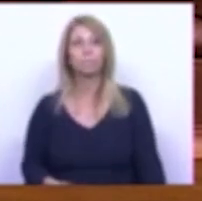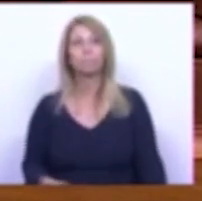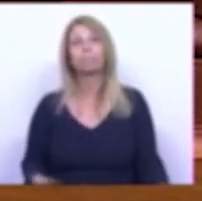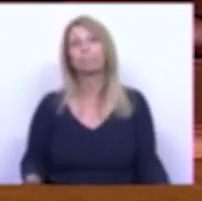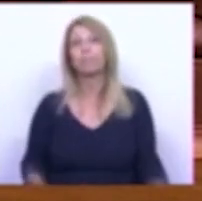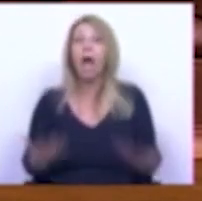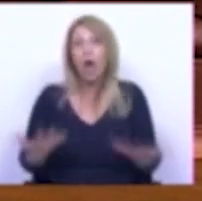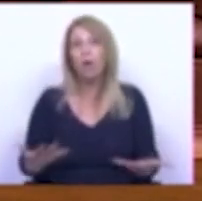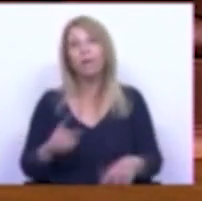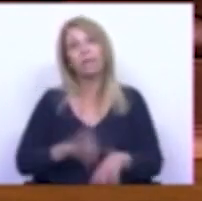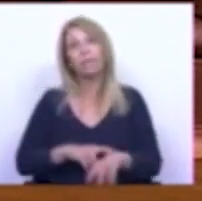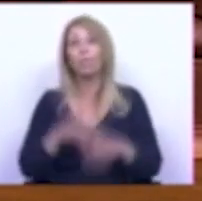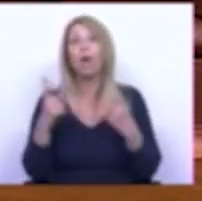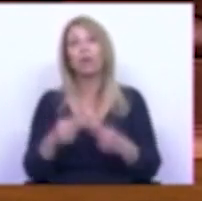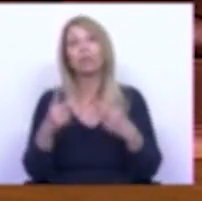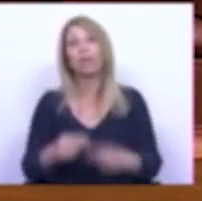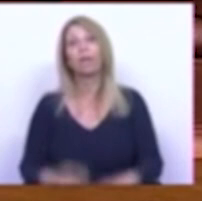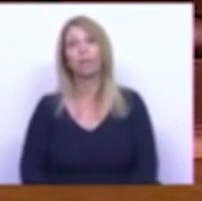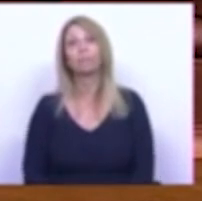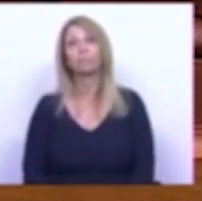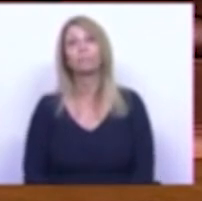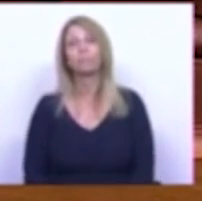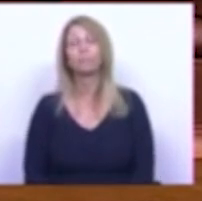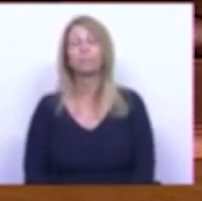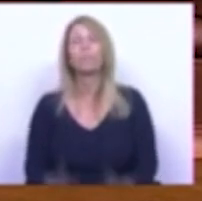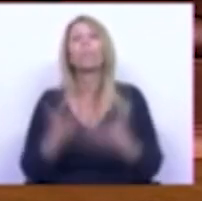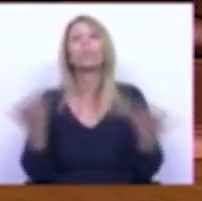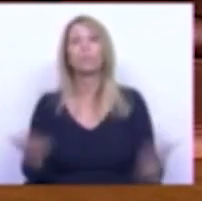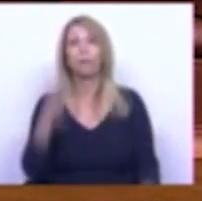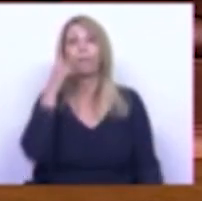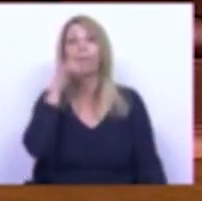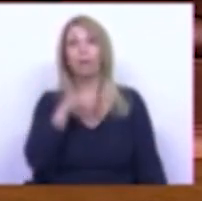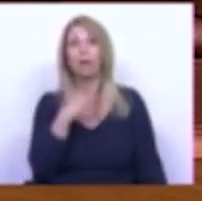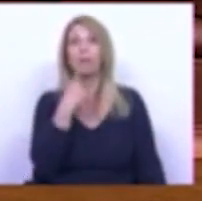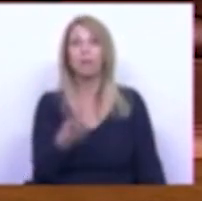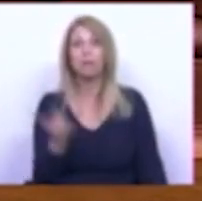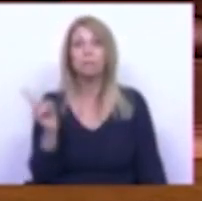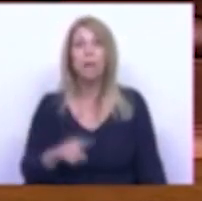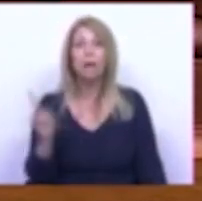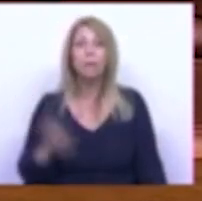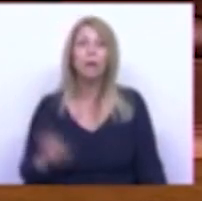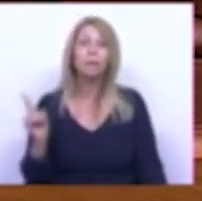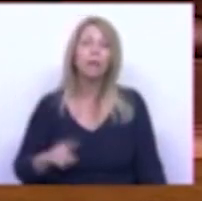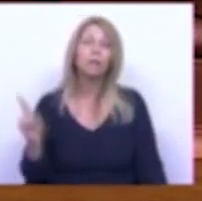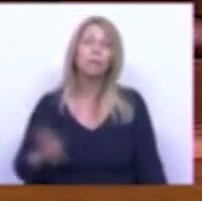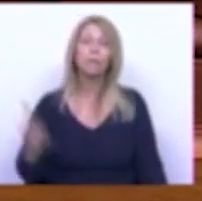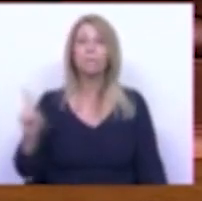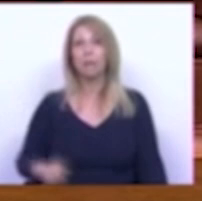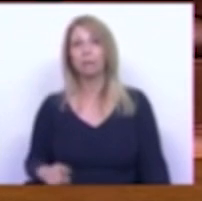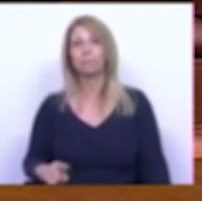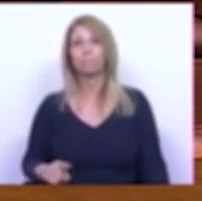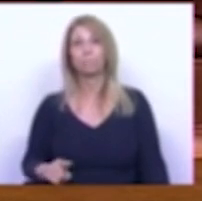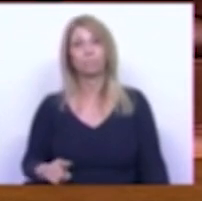em austeridade pois bem aqueles que repetiram vezes sem conta que com eles